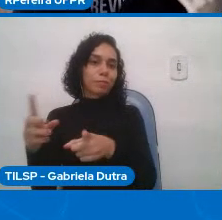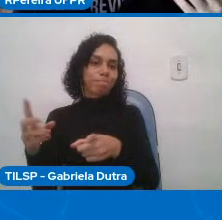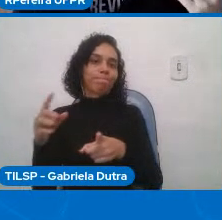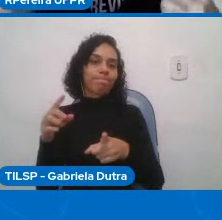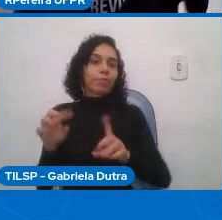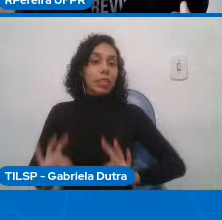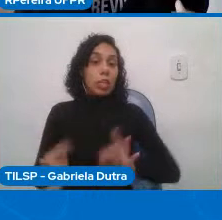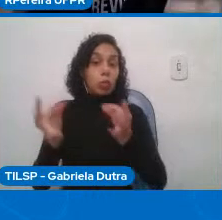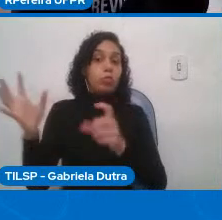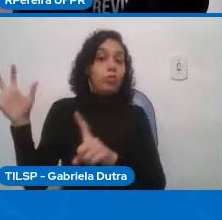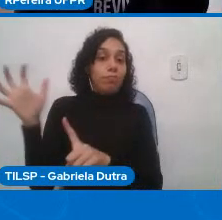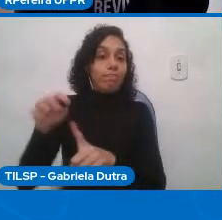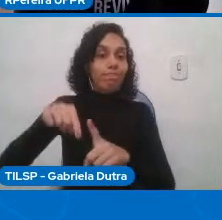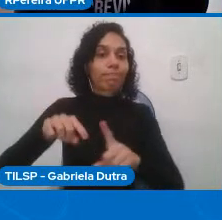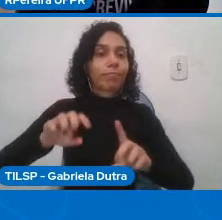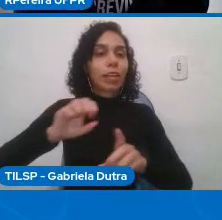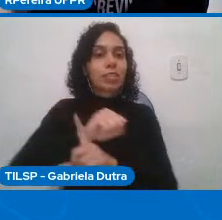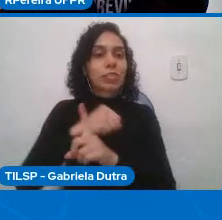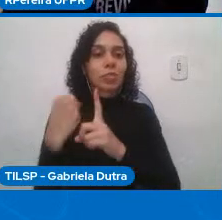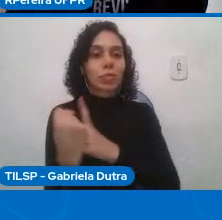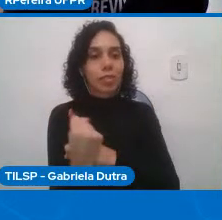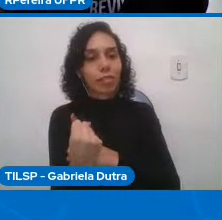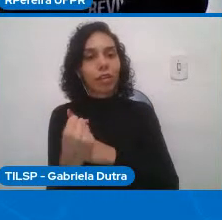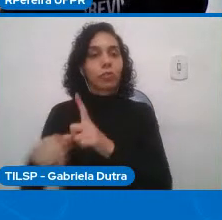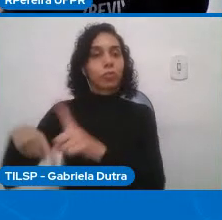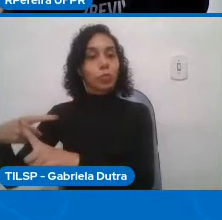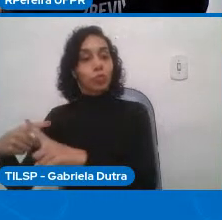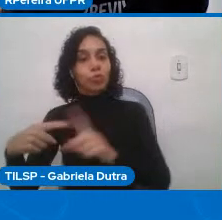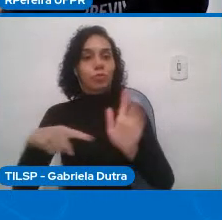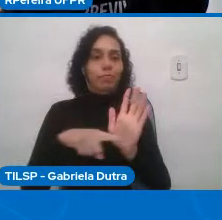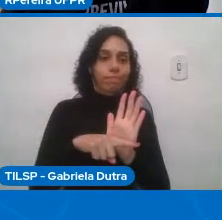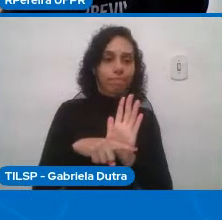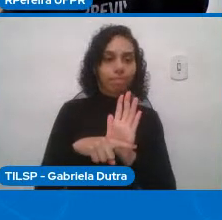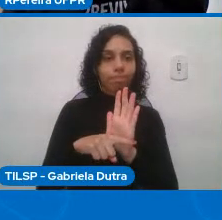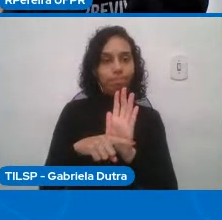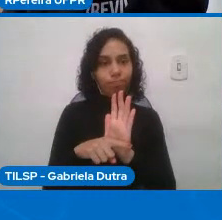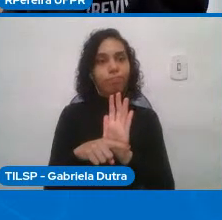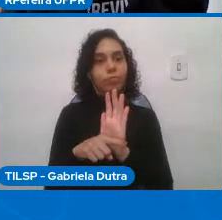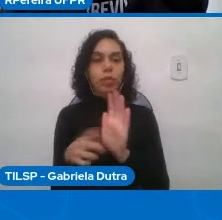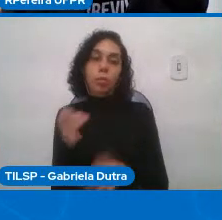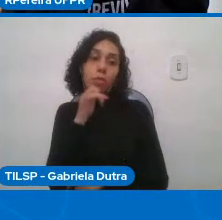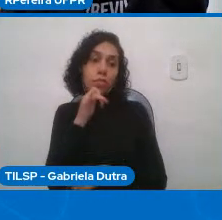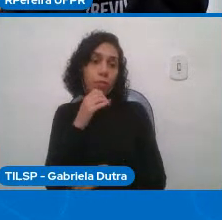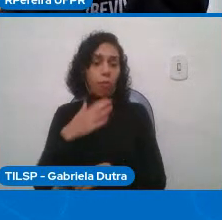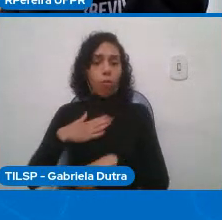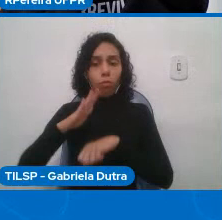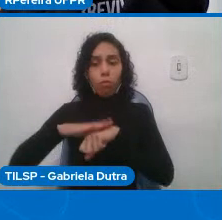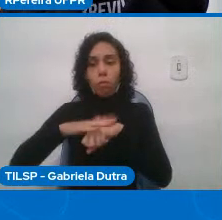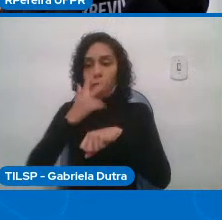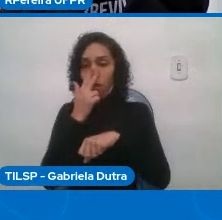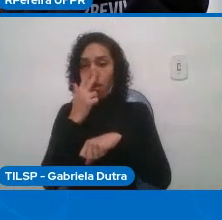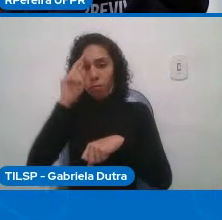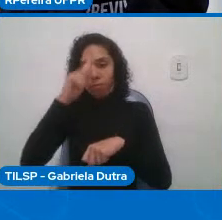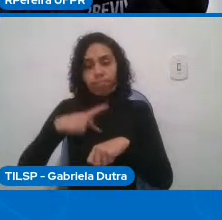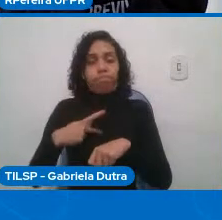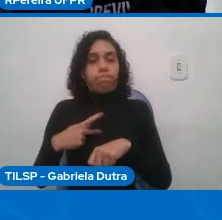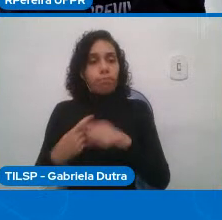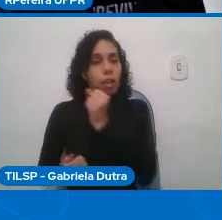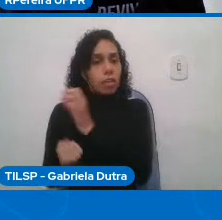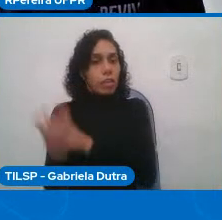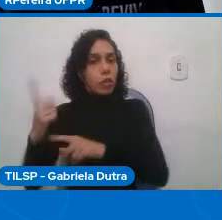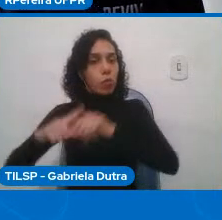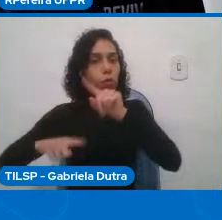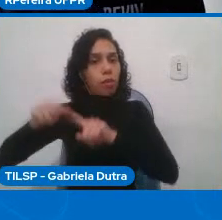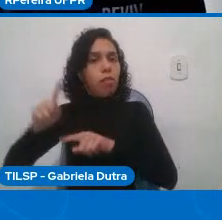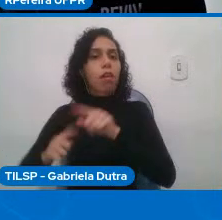perspectiva muito reacionária de construir as coisas e aí depois eu vejo os impactos que isso causa sem capacitar a entender e ter consciência desses